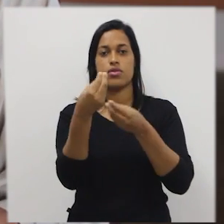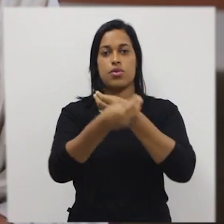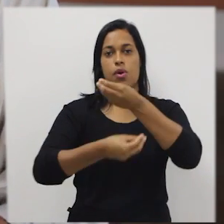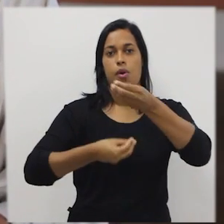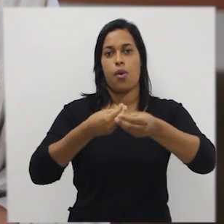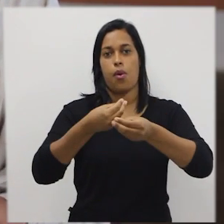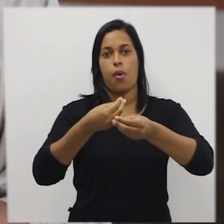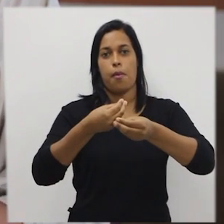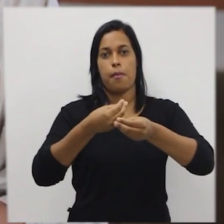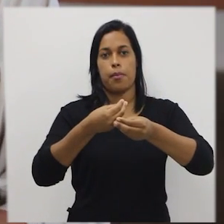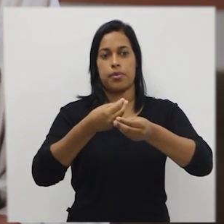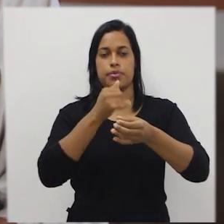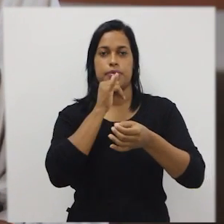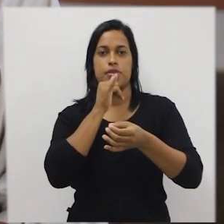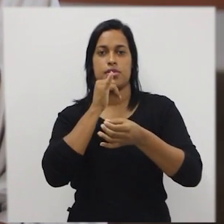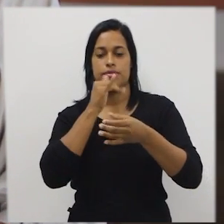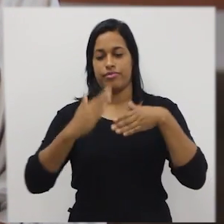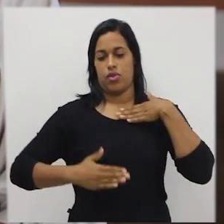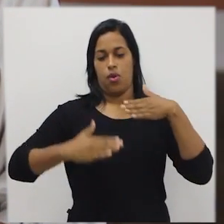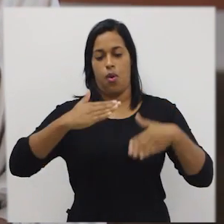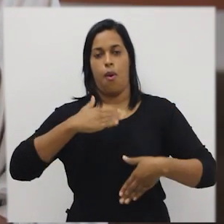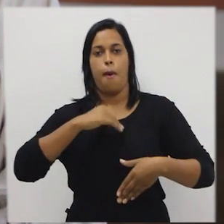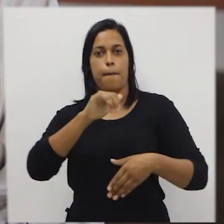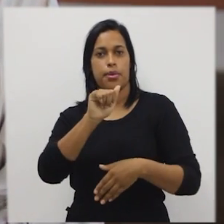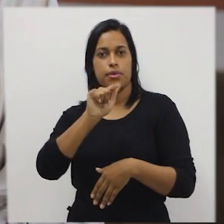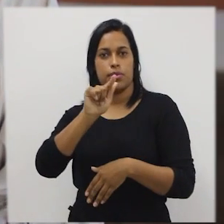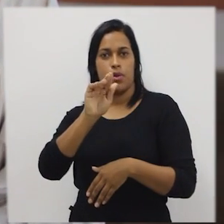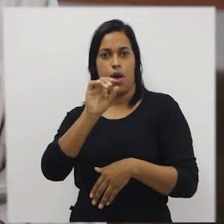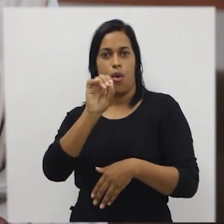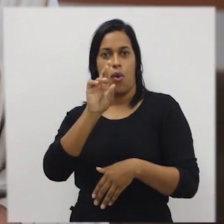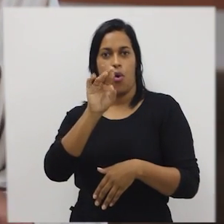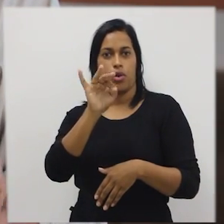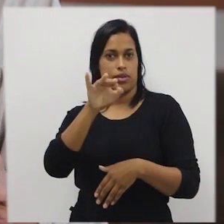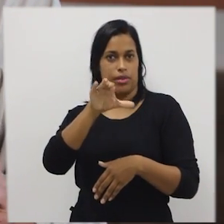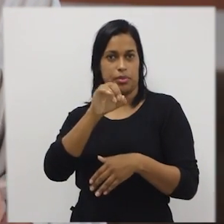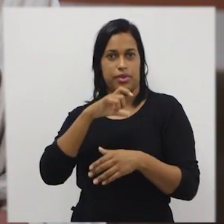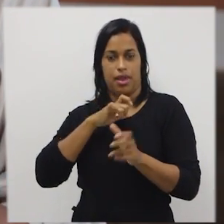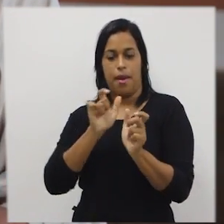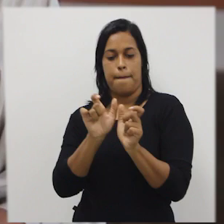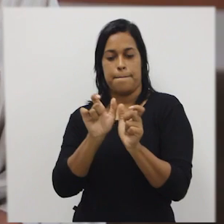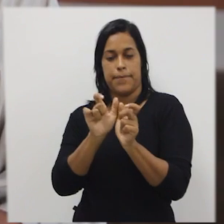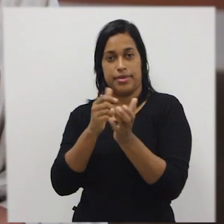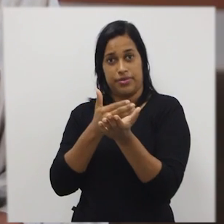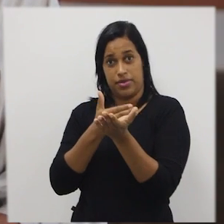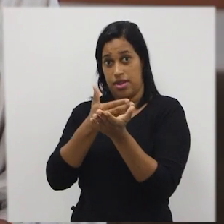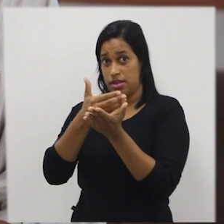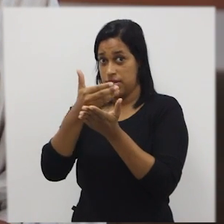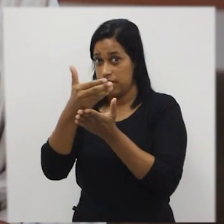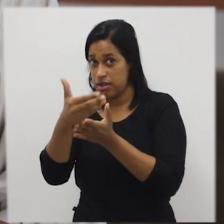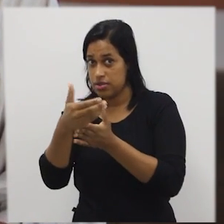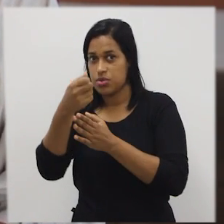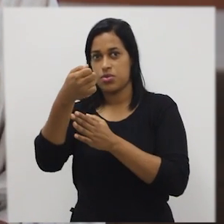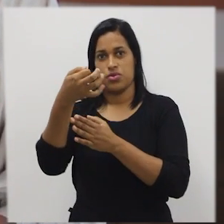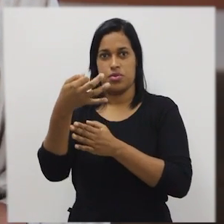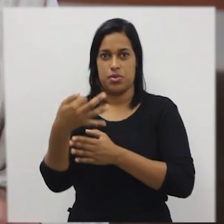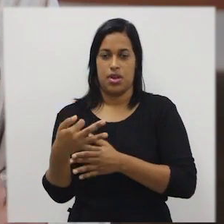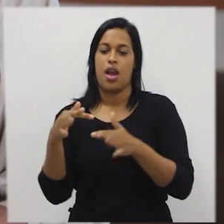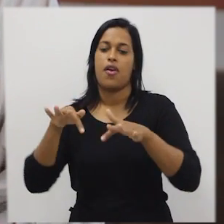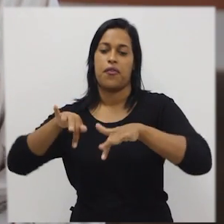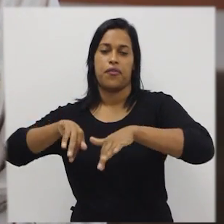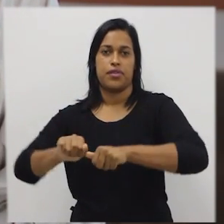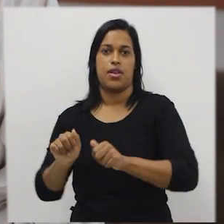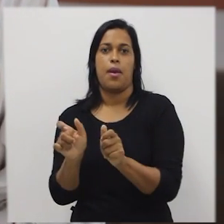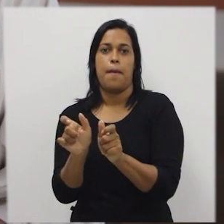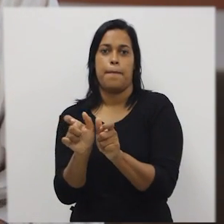o corpo do algoritmo, onde nós temos a palavra início, definindo o início do algoritmo, e no